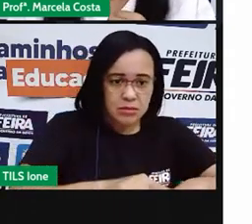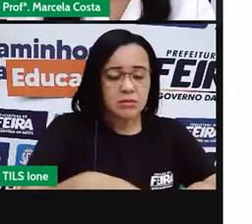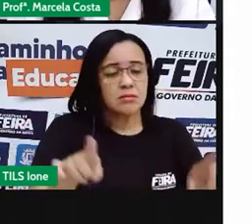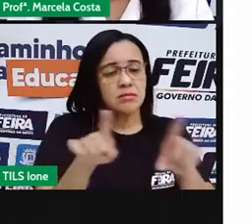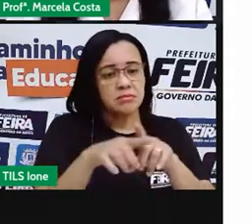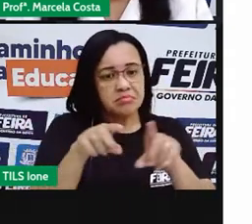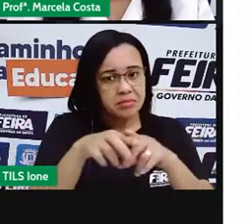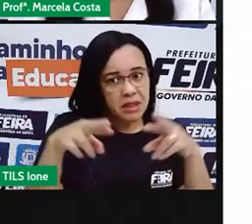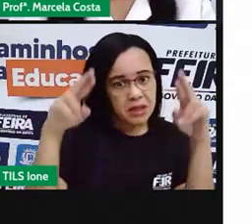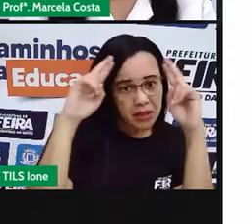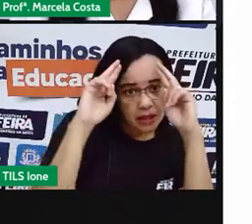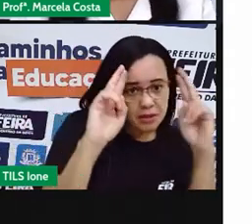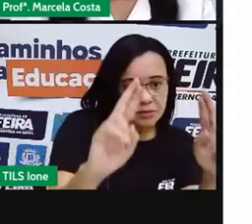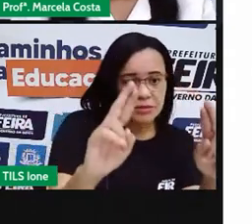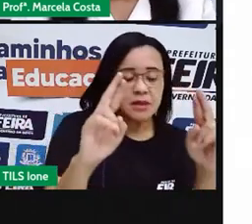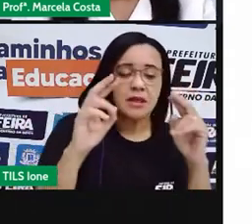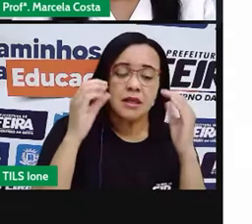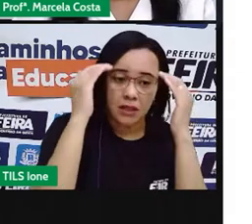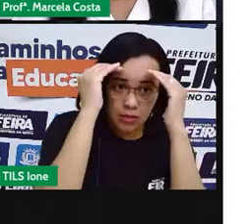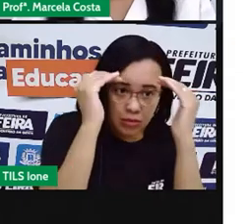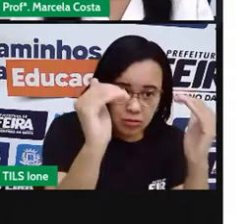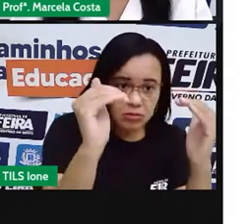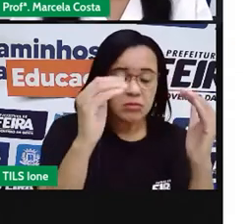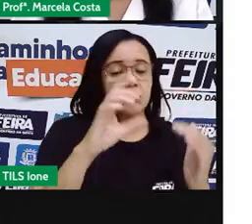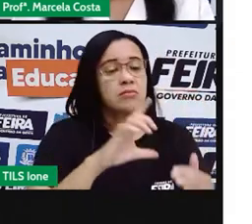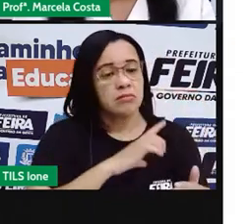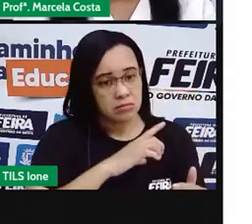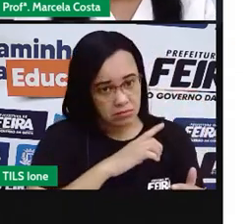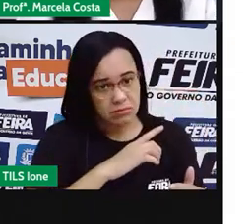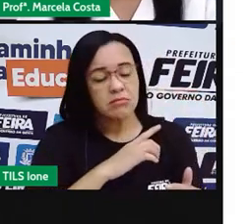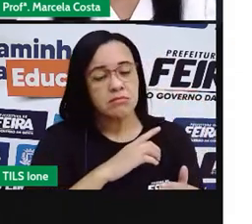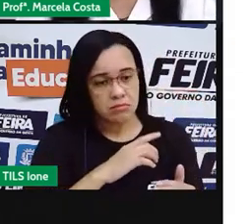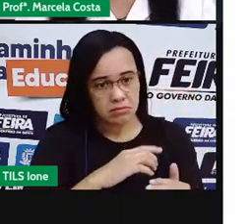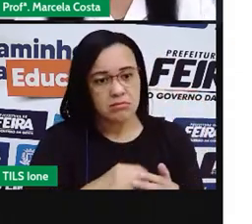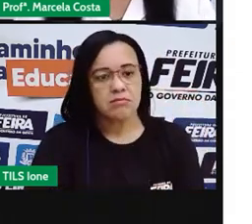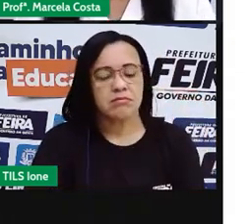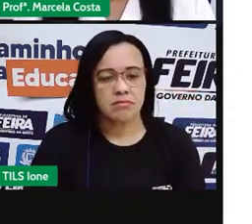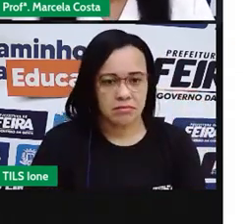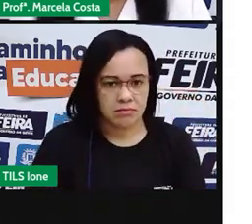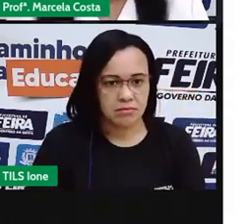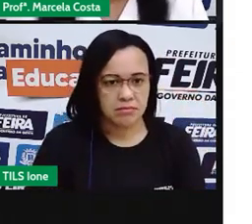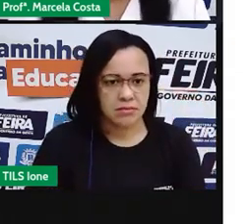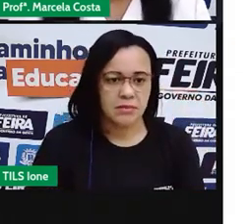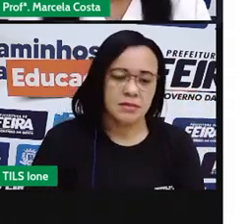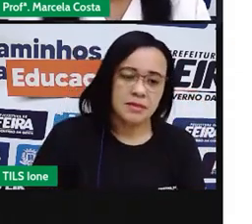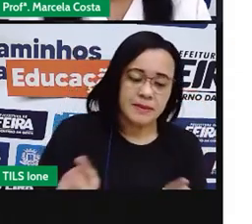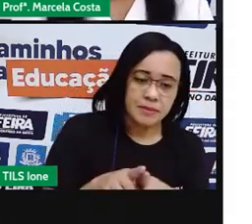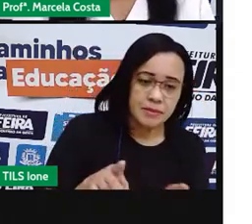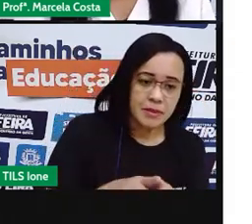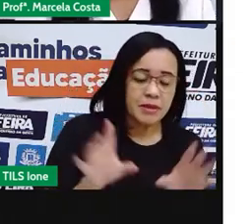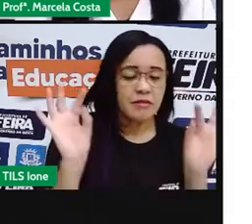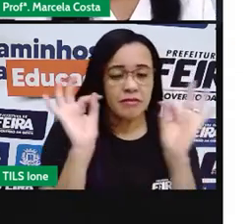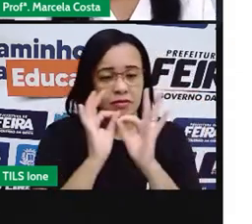Isso ajuda a gente ter uma boa relação com os nossos colegas, com os nossos colegas.